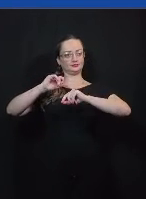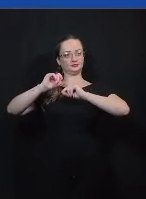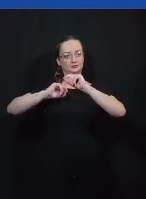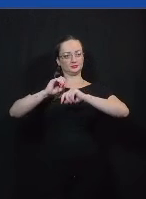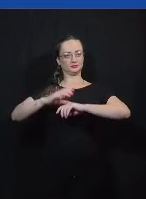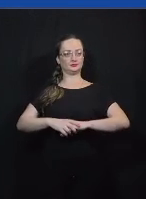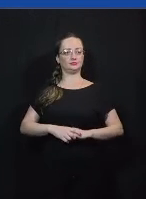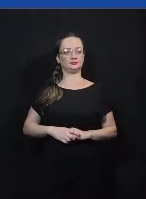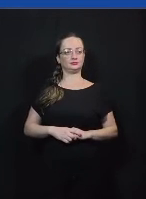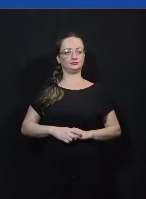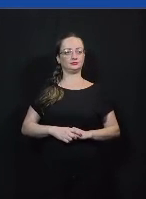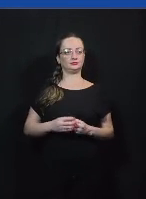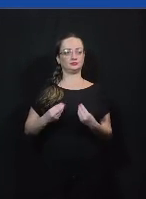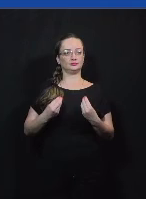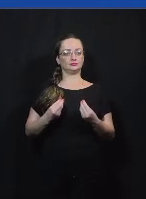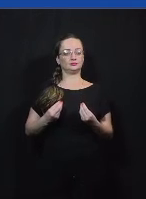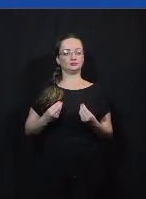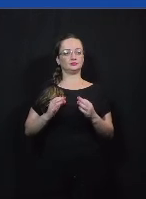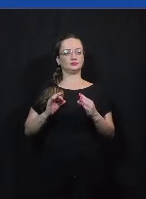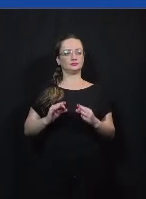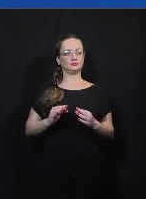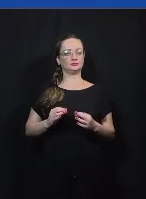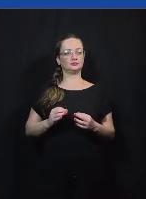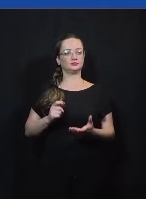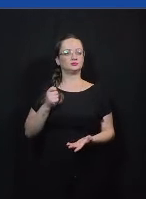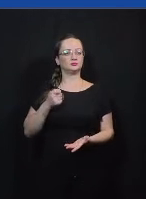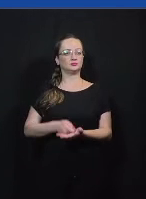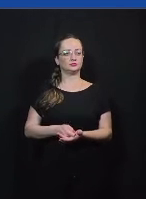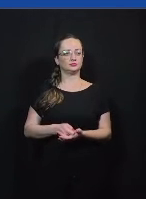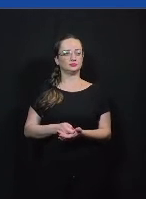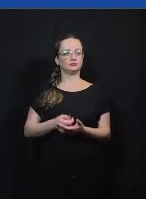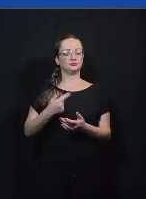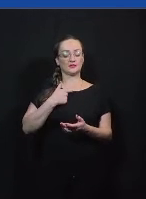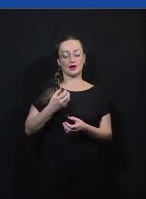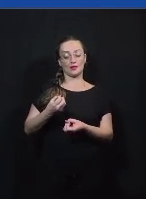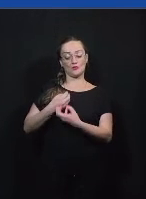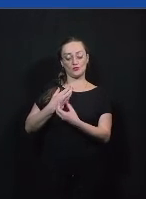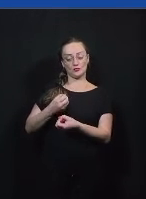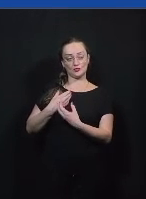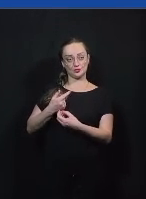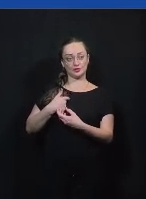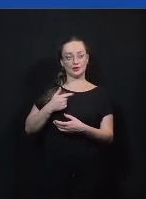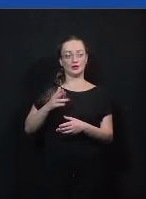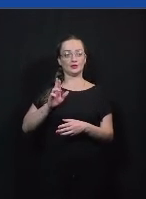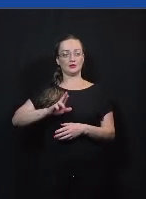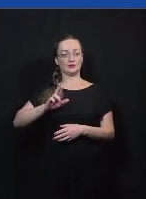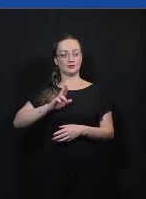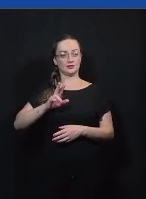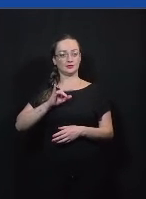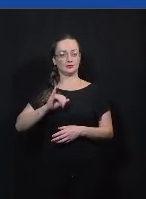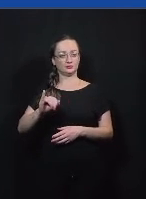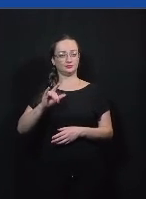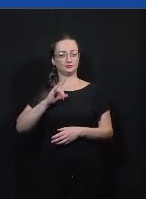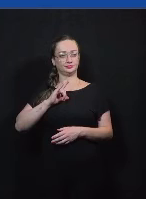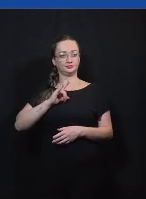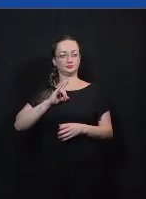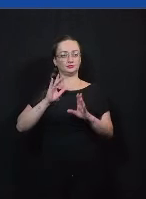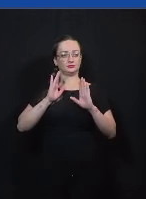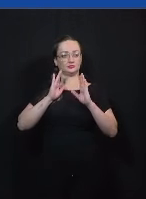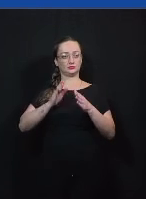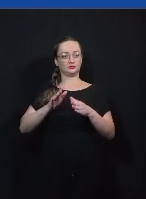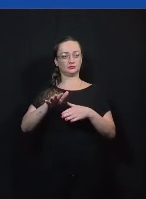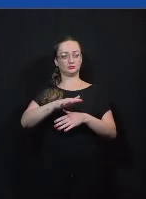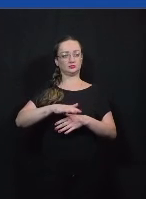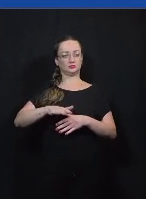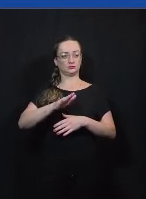como o Wesley até mencionou do viés de confirmação se essas fontes que a gente está consumindo não estão vindo de um meio que já está